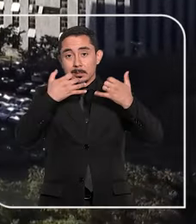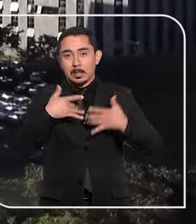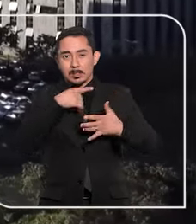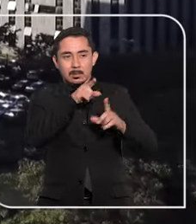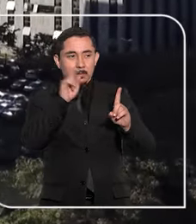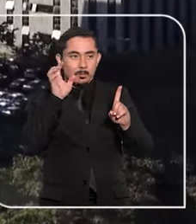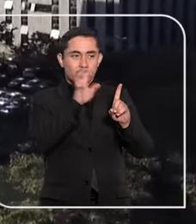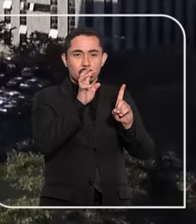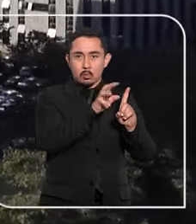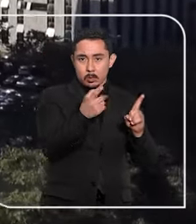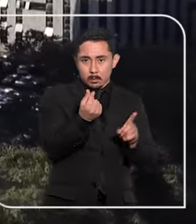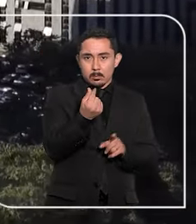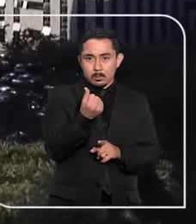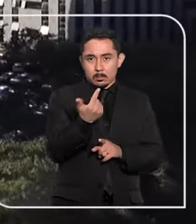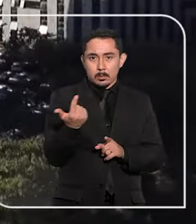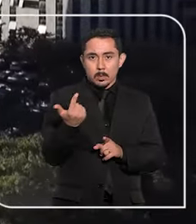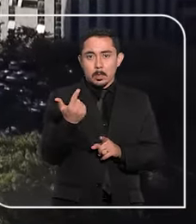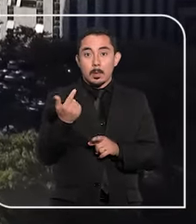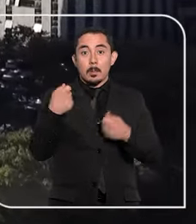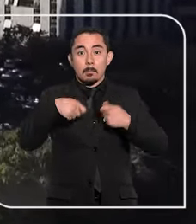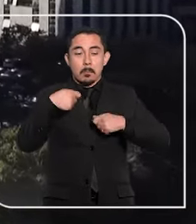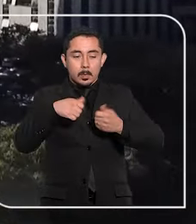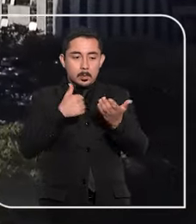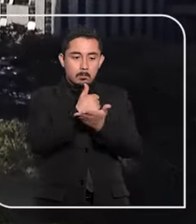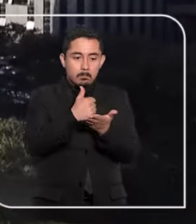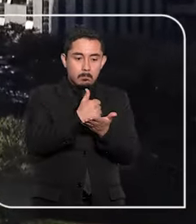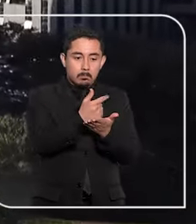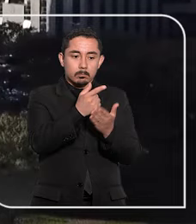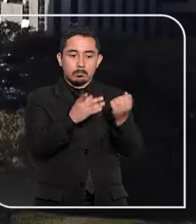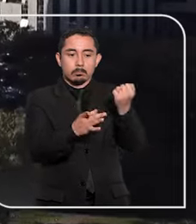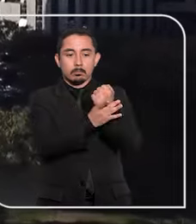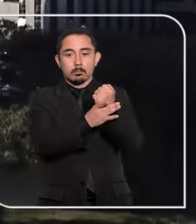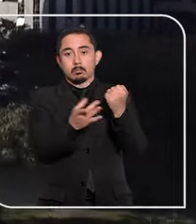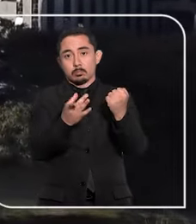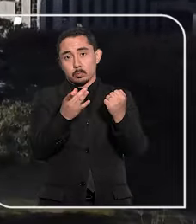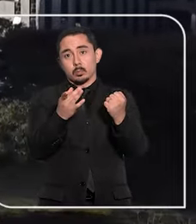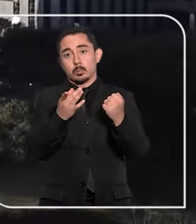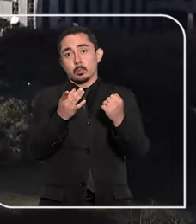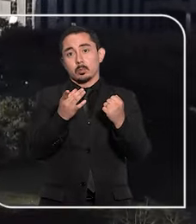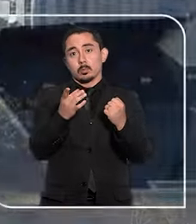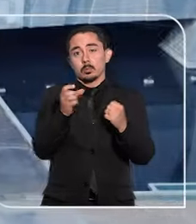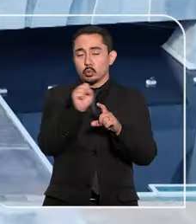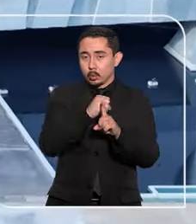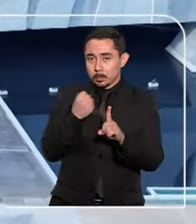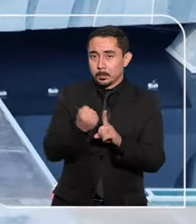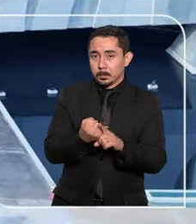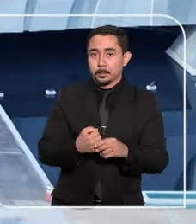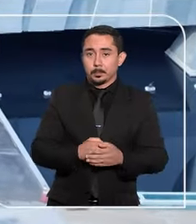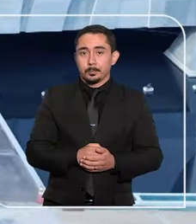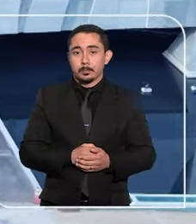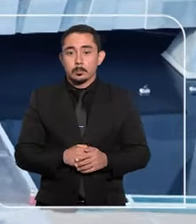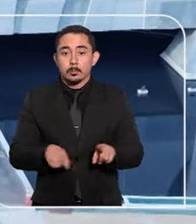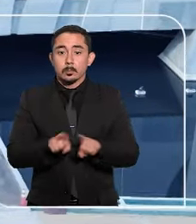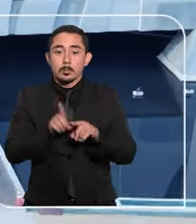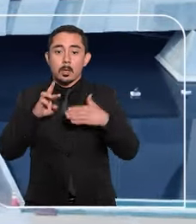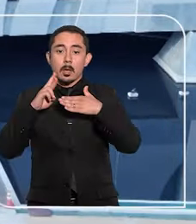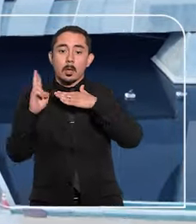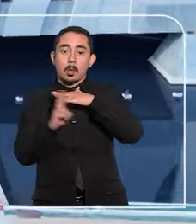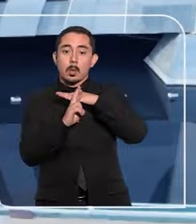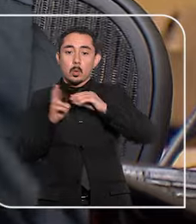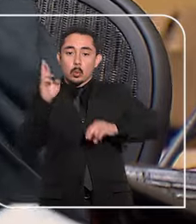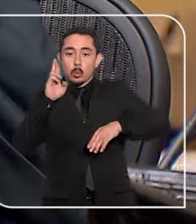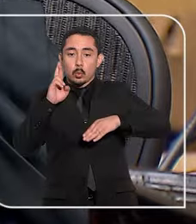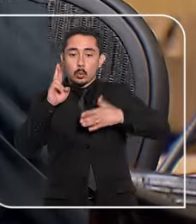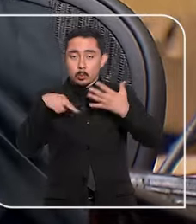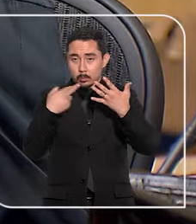explicando que este impacto financeiro deveria ser sustentado pela Seguridade Social. No STJ, o relator do